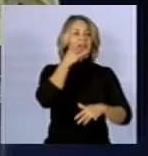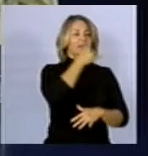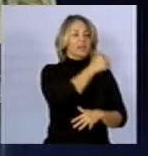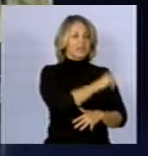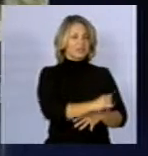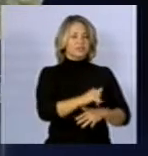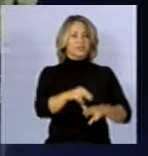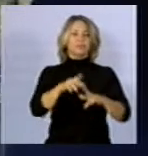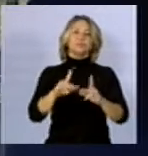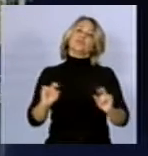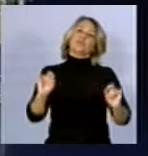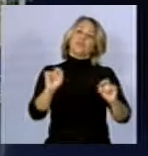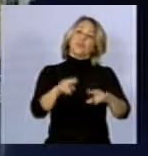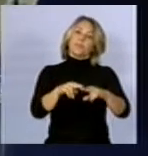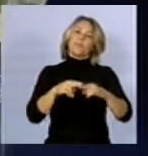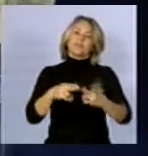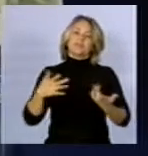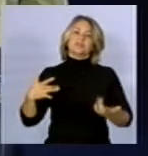pública.